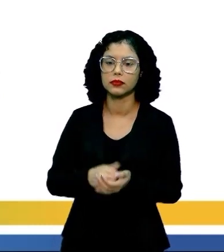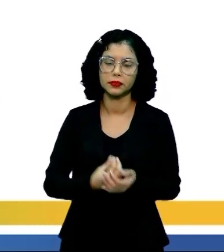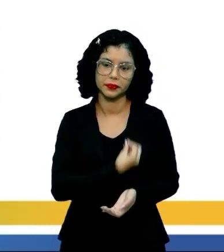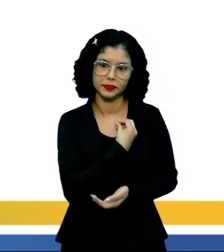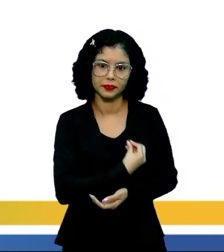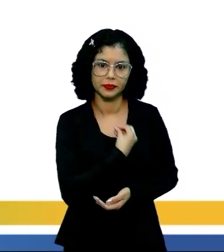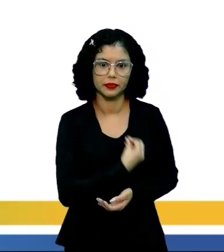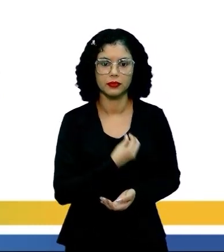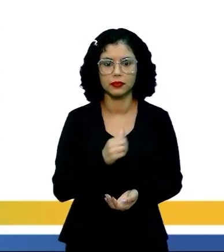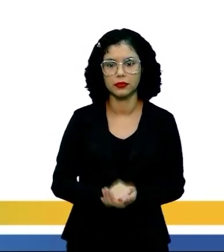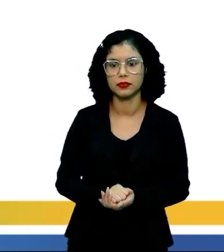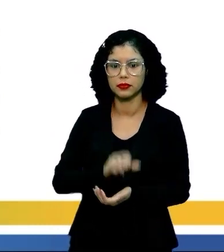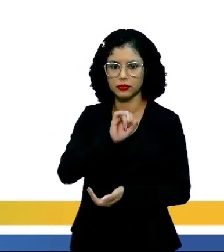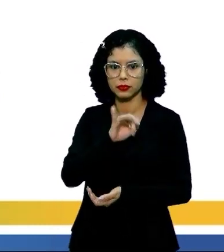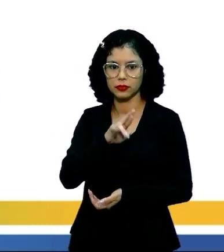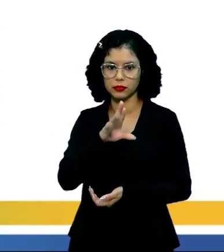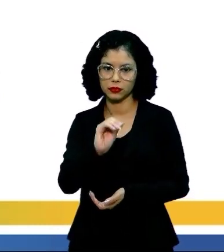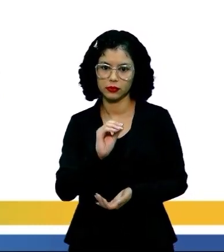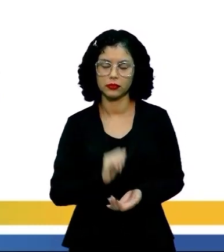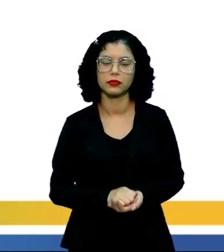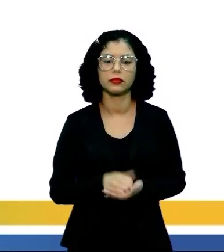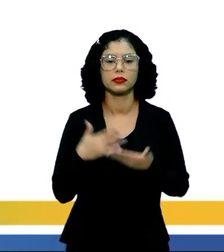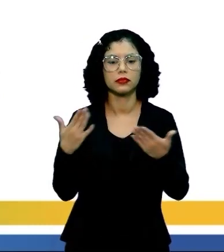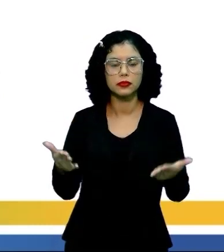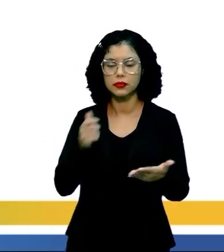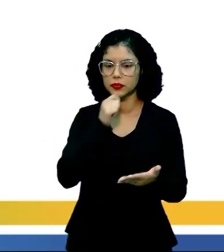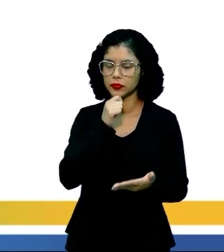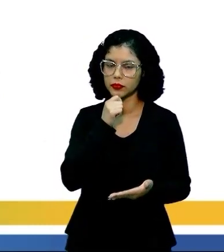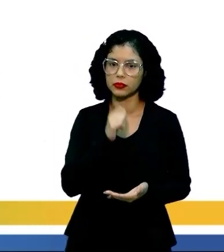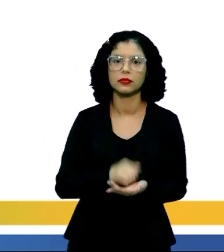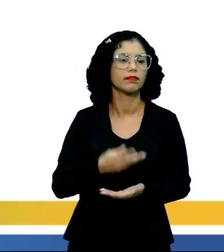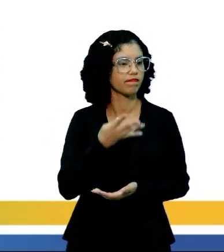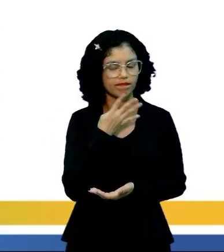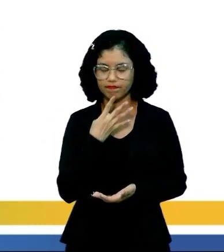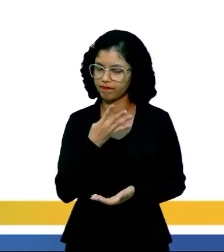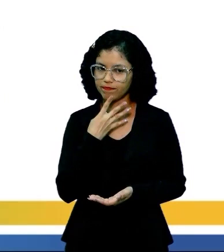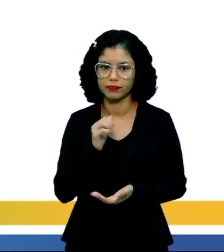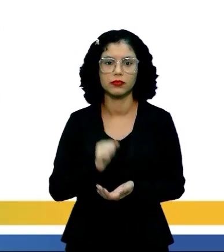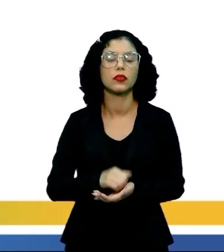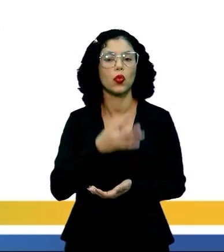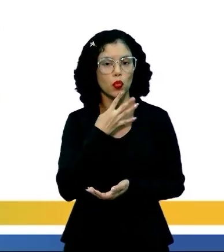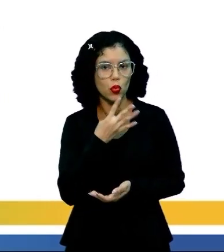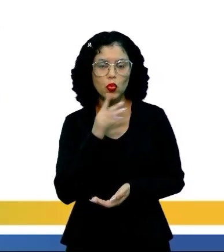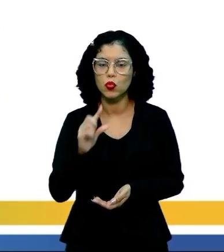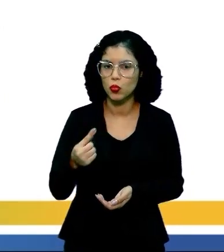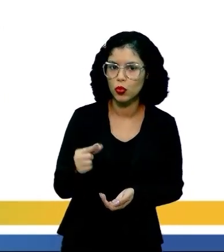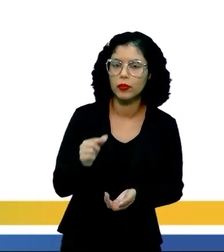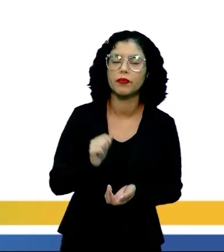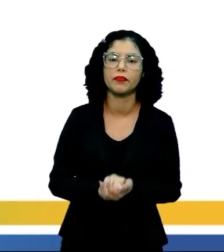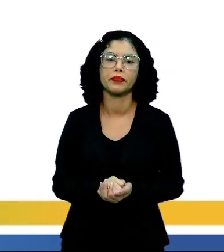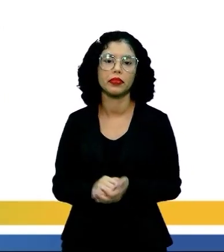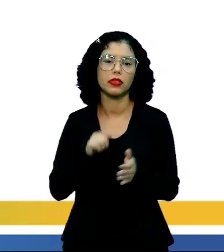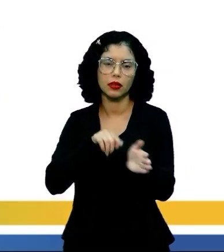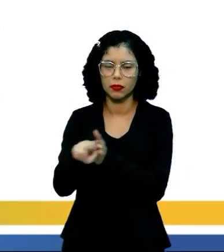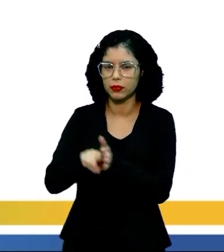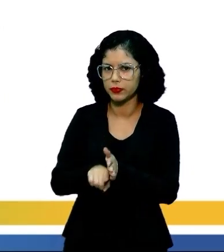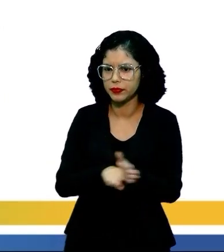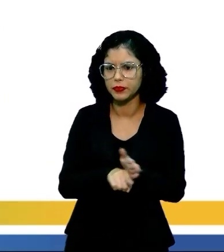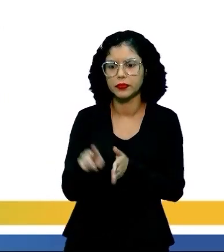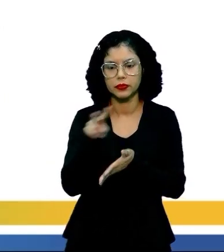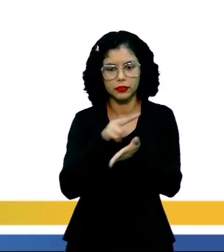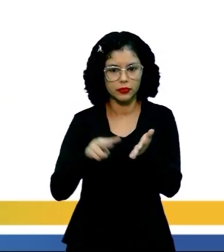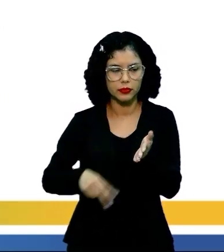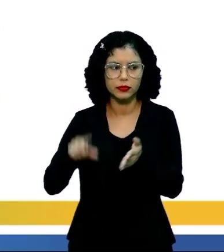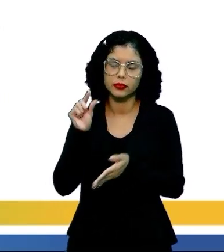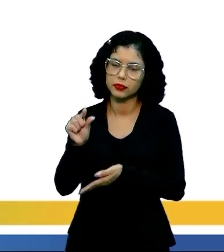presentes aí no Sítio do Picapau Amarelo. Se você não conhece ou se você conhece pouco, dá uma pesquisada, lê